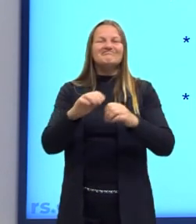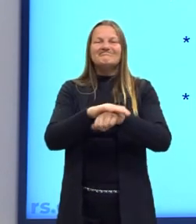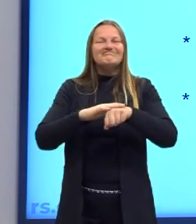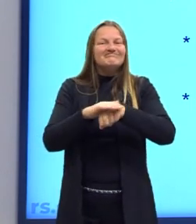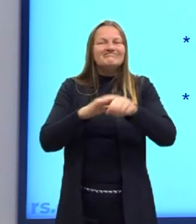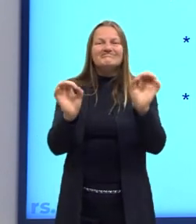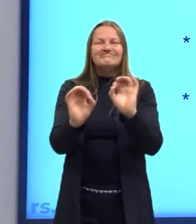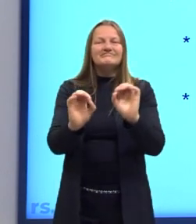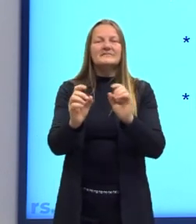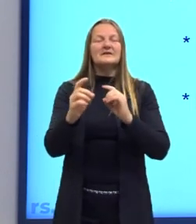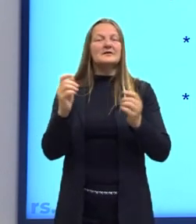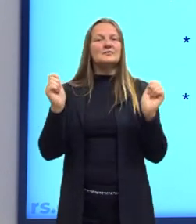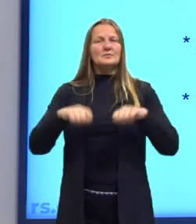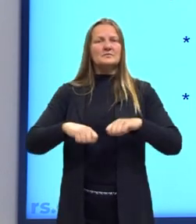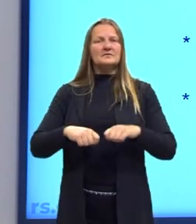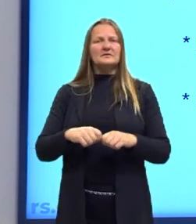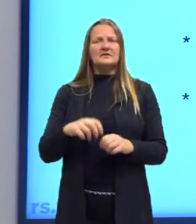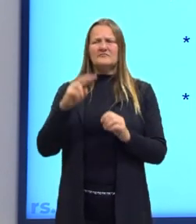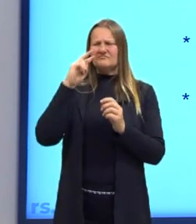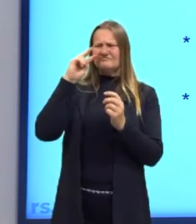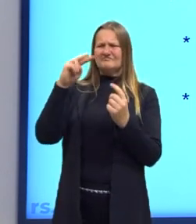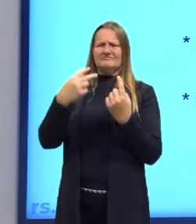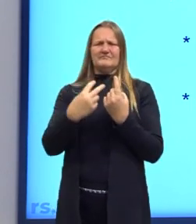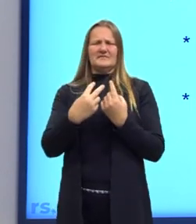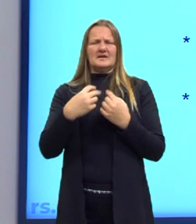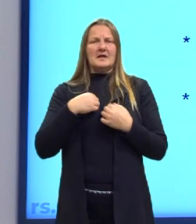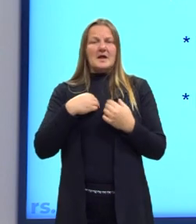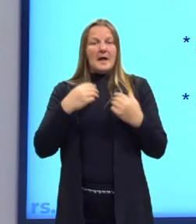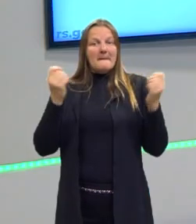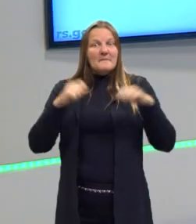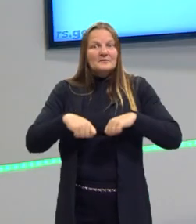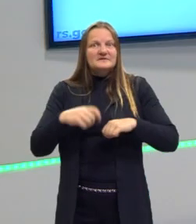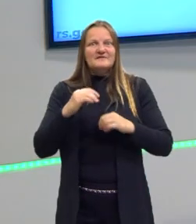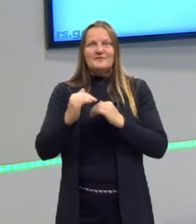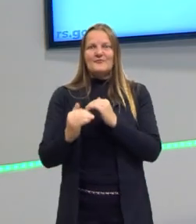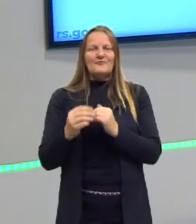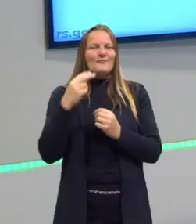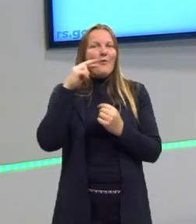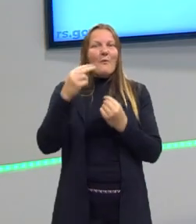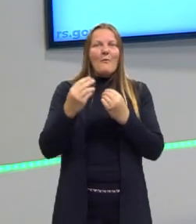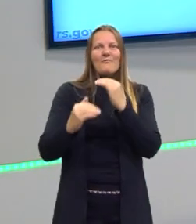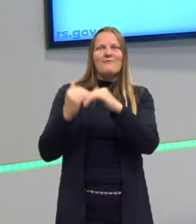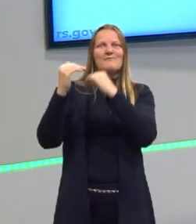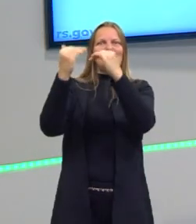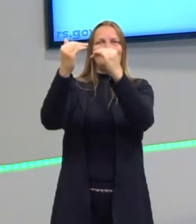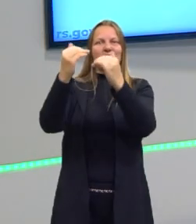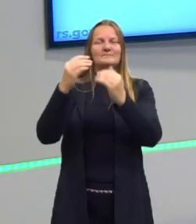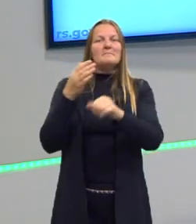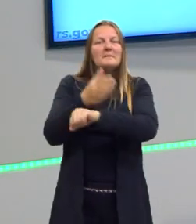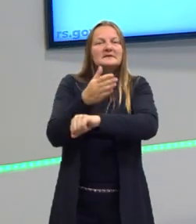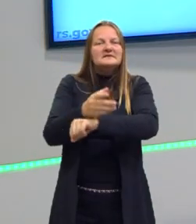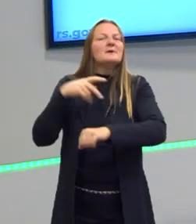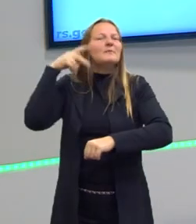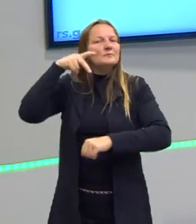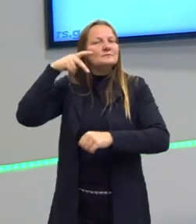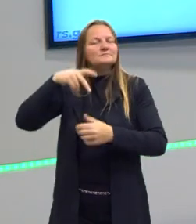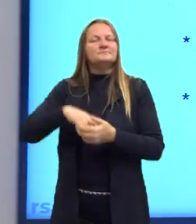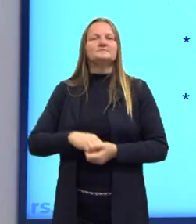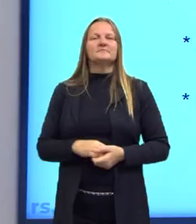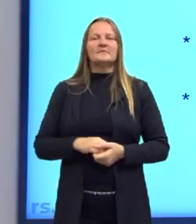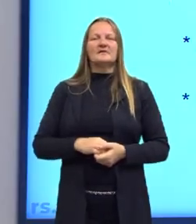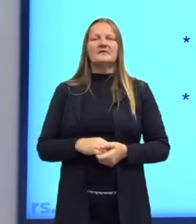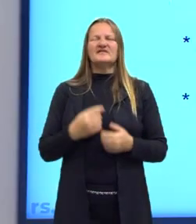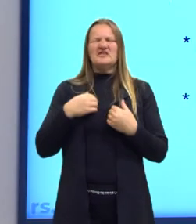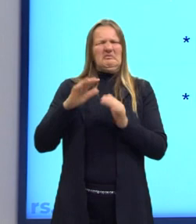das pessoas. Elas se veem impossíveis, não se veem com condições da participação política, e aí